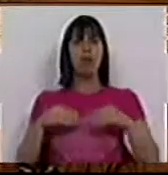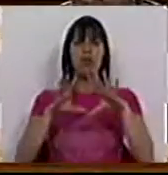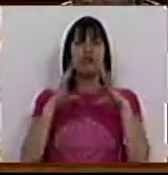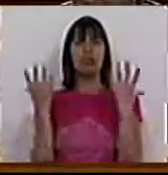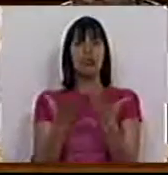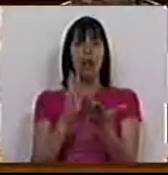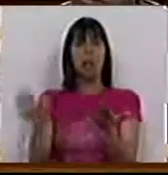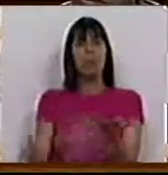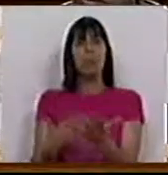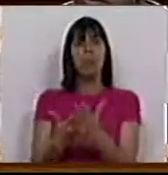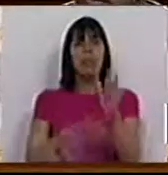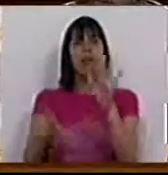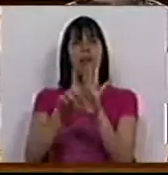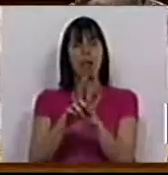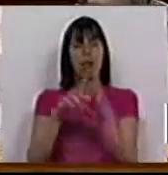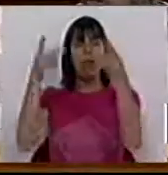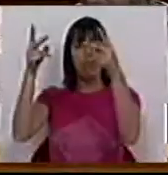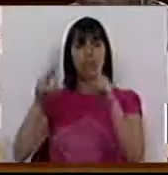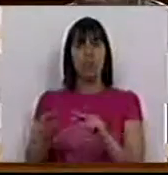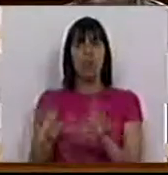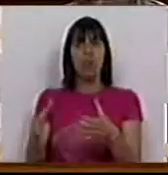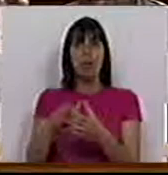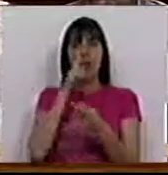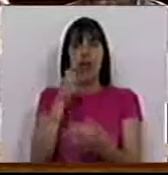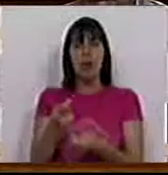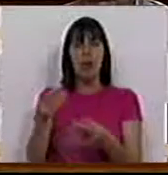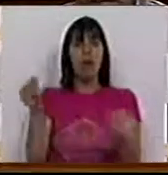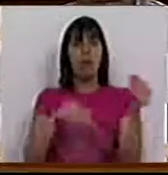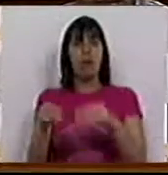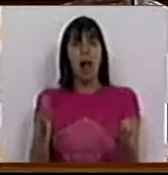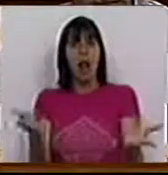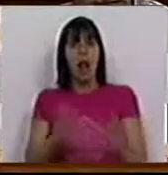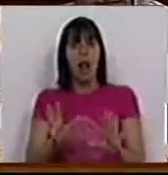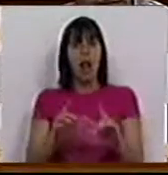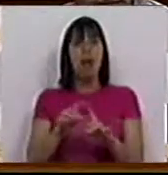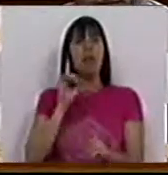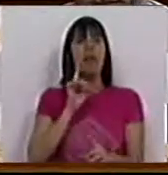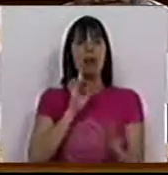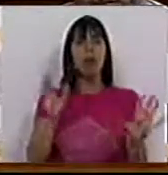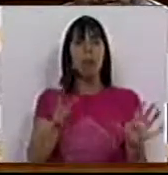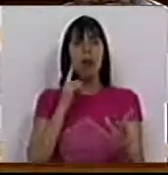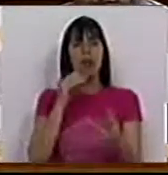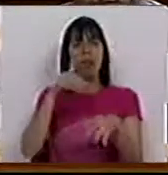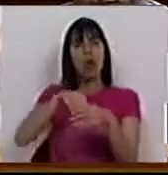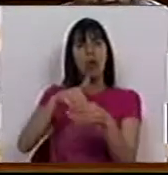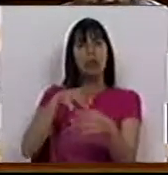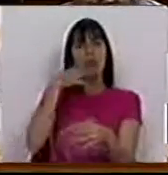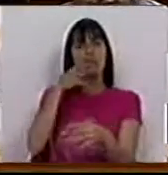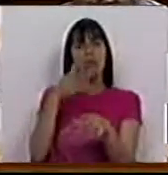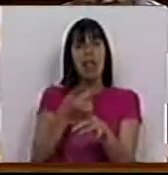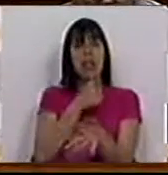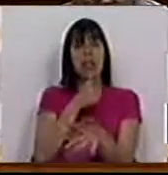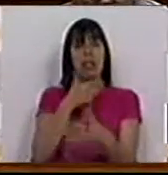geral de que as propostas de lei baixarão à Comissão de Agricultura sem votação, importa dar conteúdo a essa